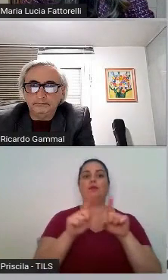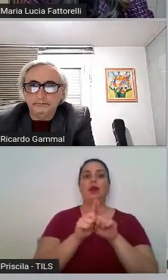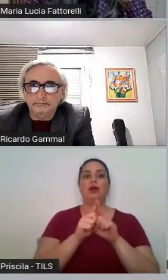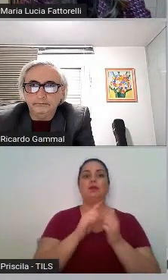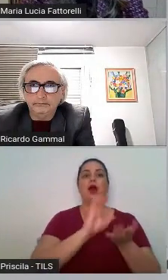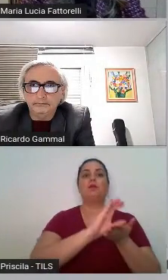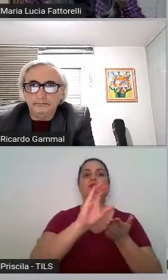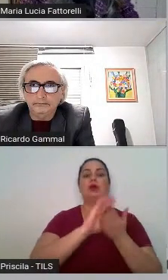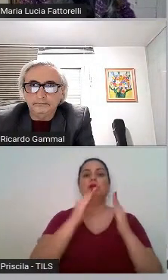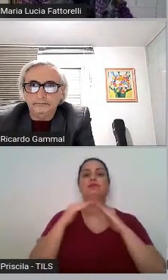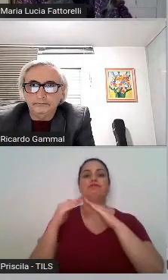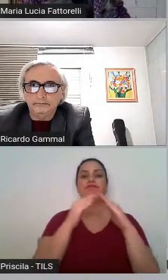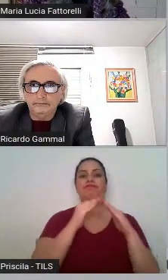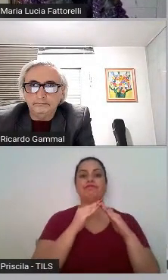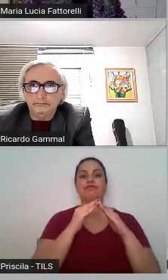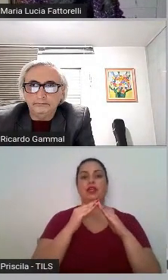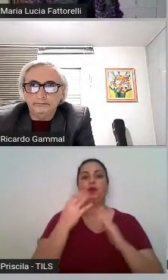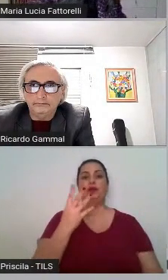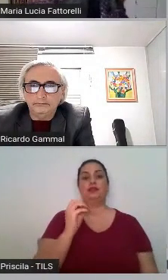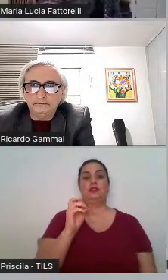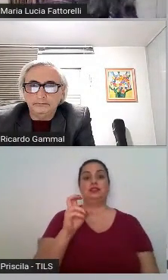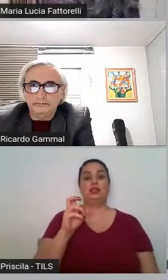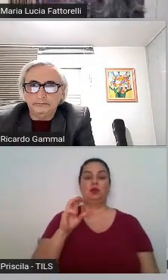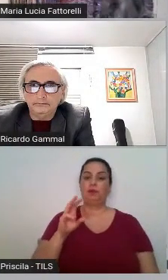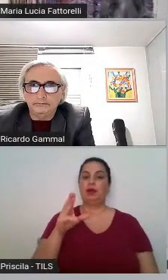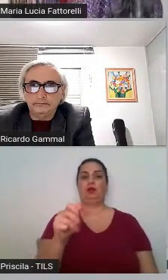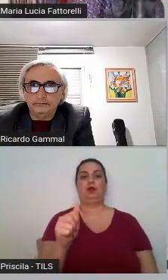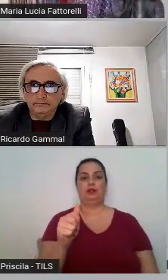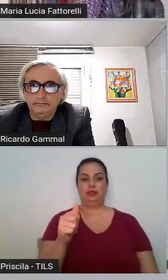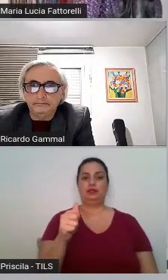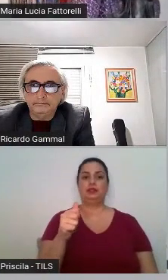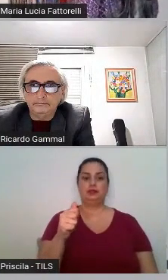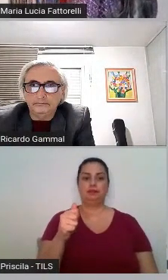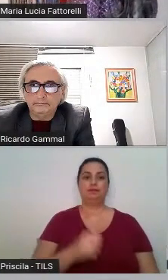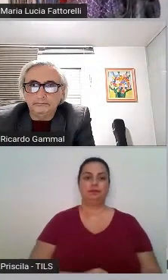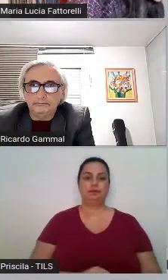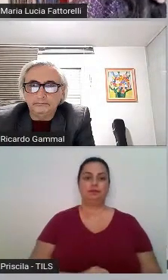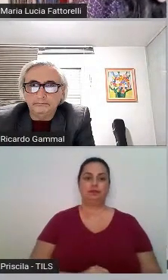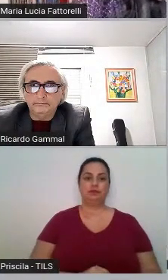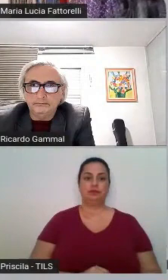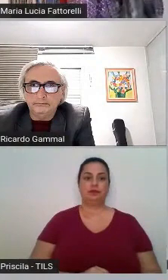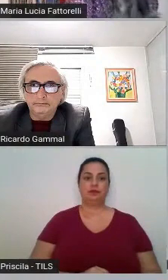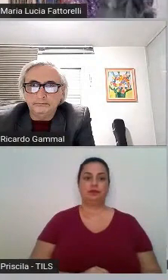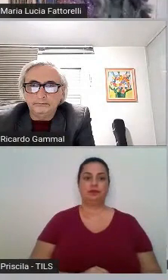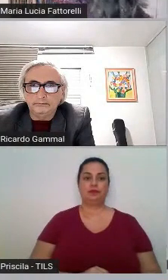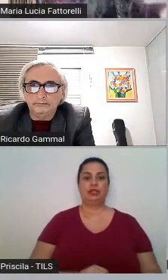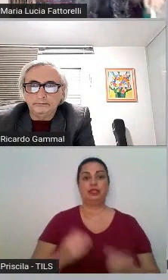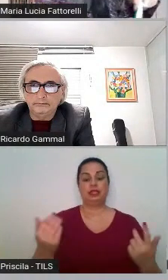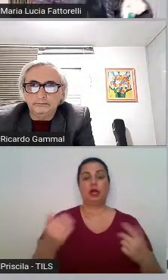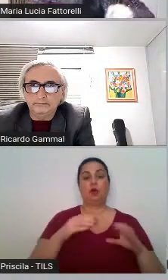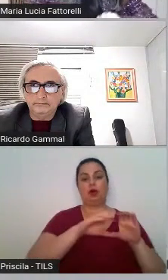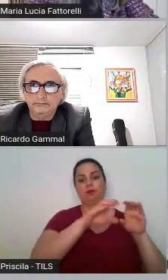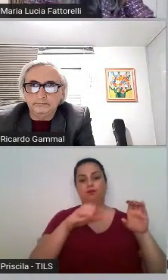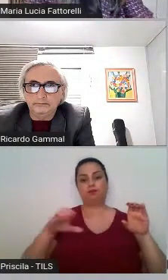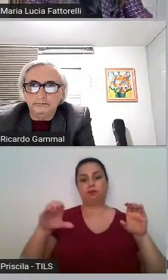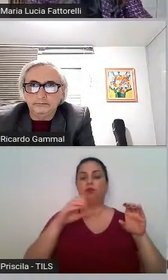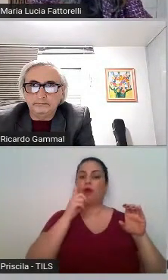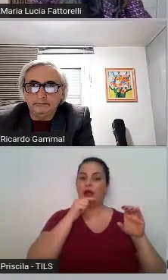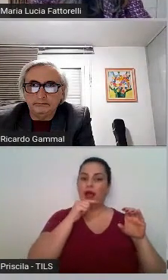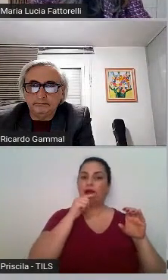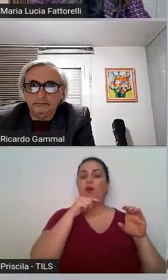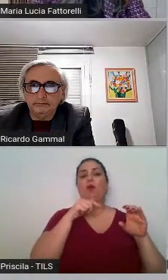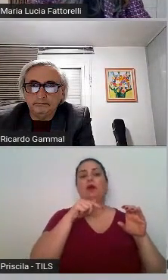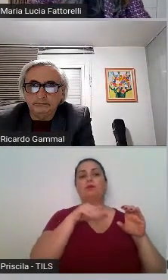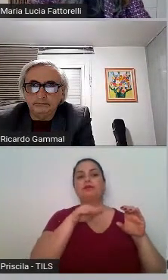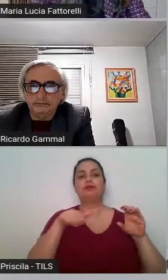milhões, ou seja, saneamento foi 11 vezes menos do que o pagamento da dívida e habitação